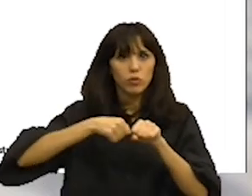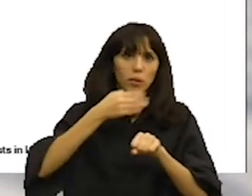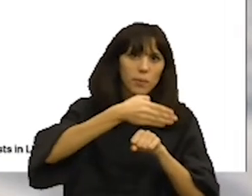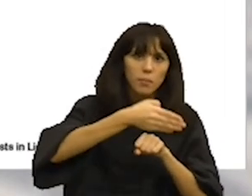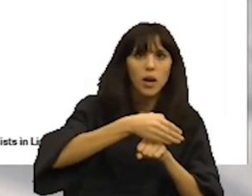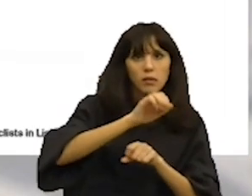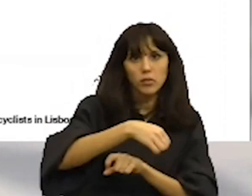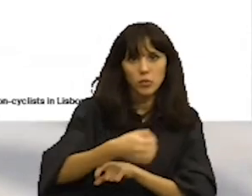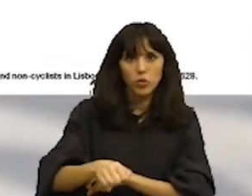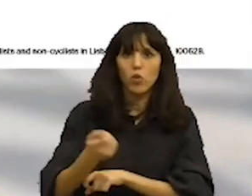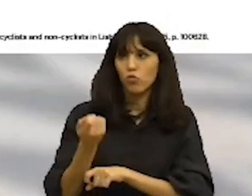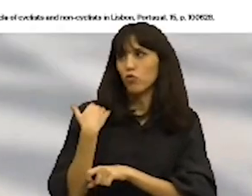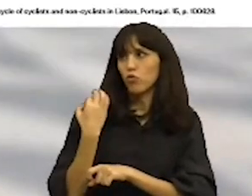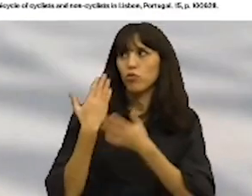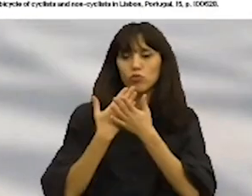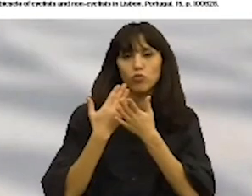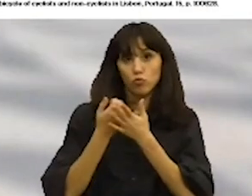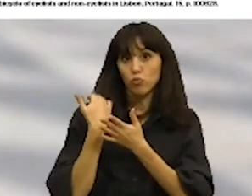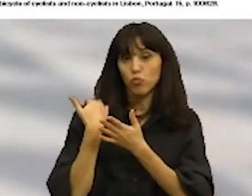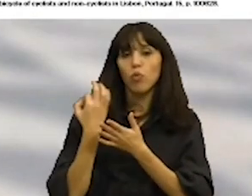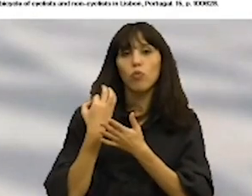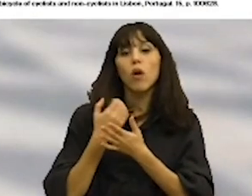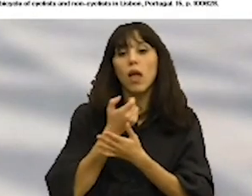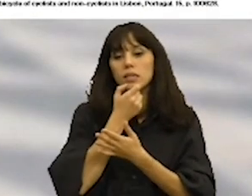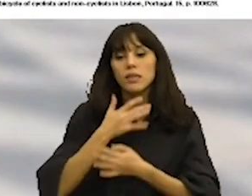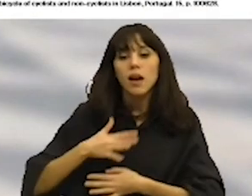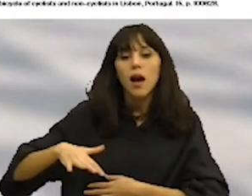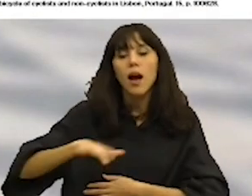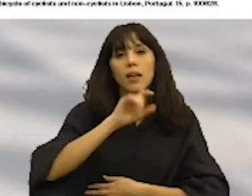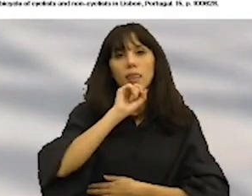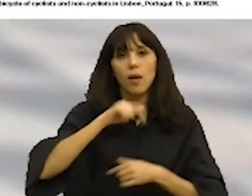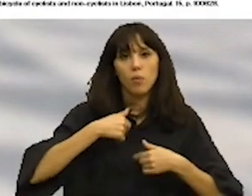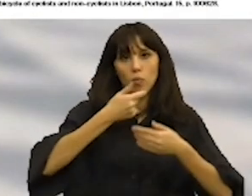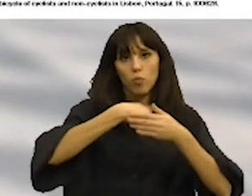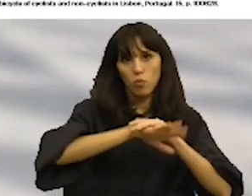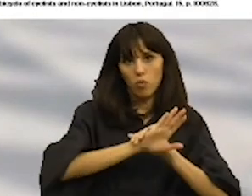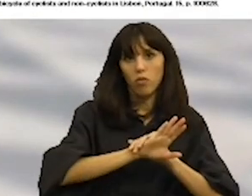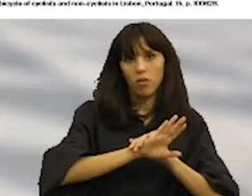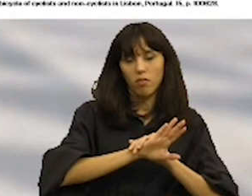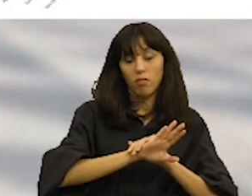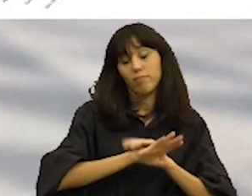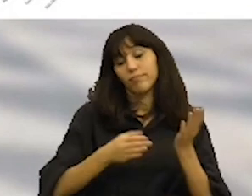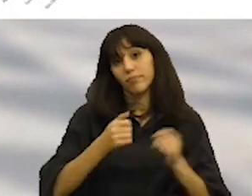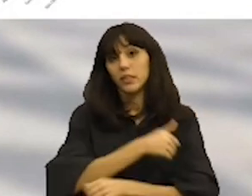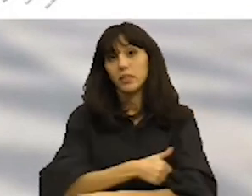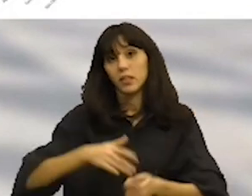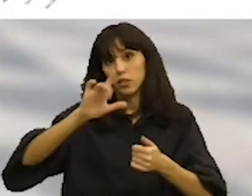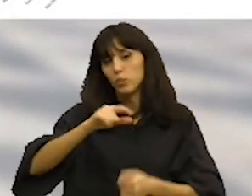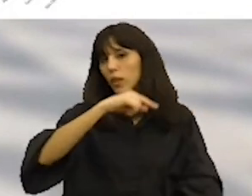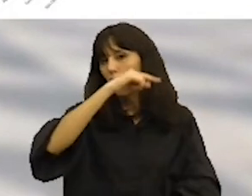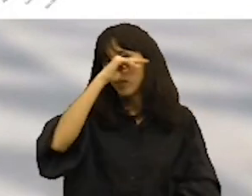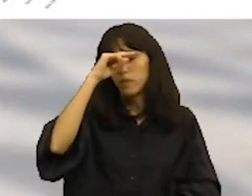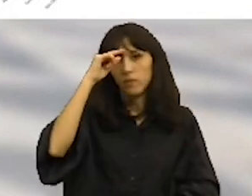bicicleta, de acordo com estudos recentes, é precisamente a disponibilidade de espaço para aguardar. Algo que na cidade de Lisboa é muito